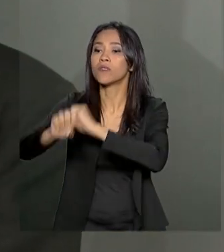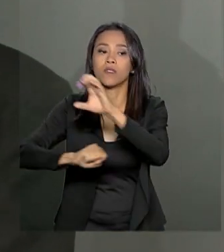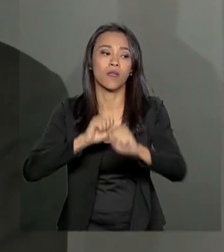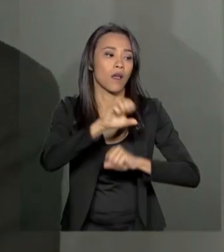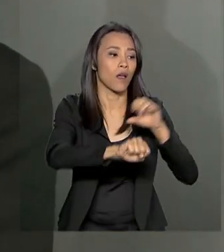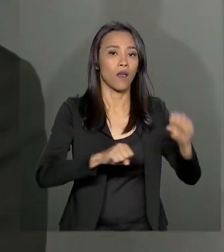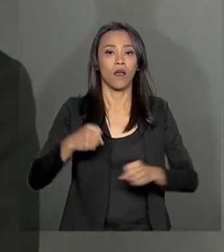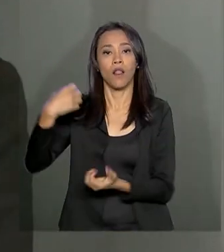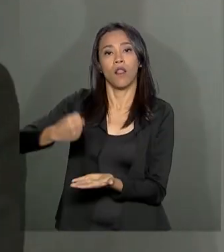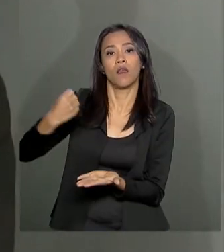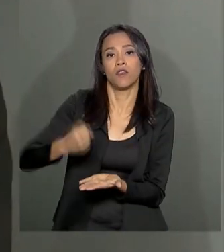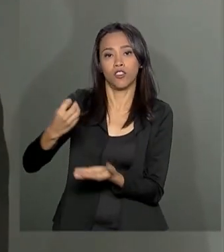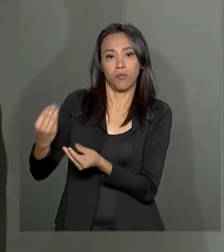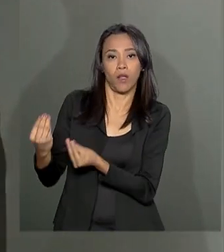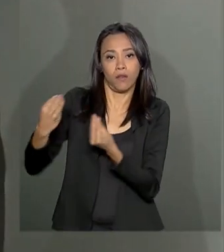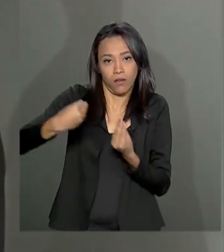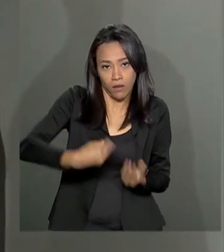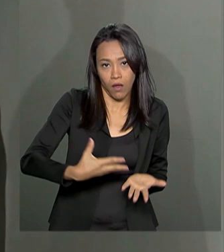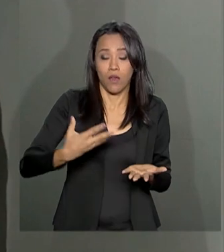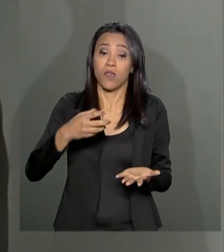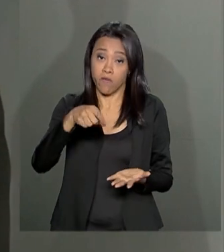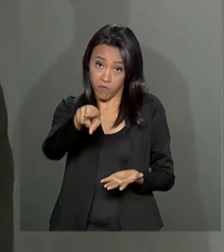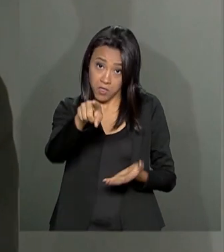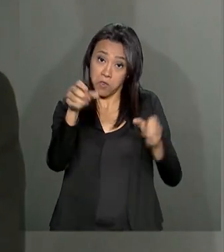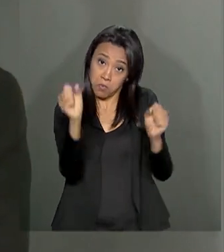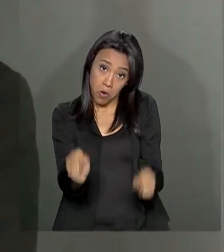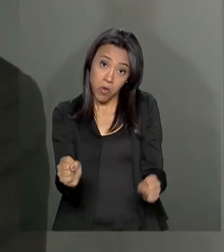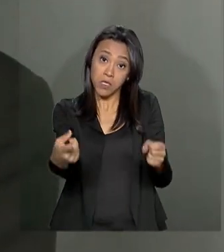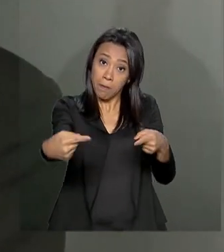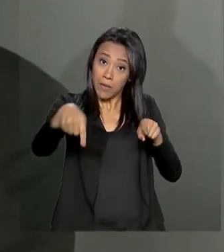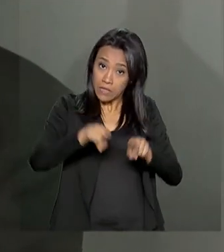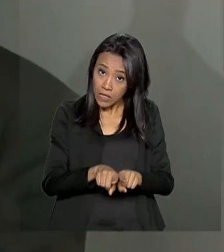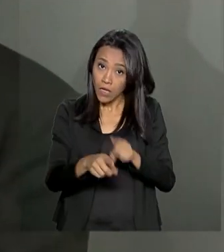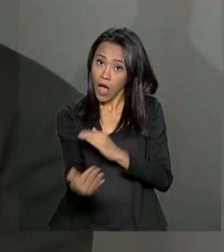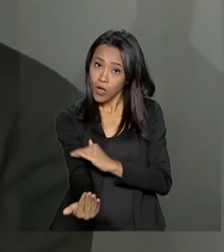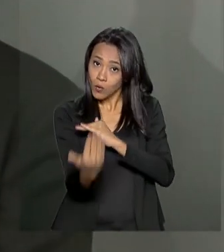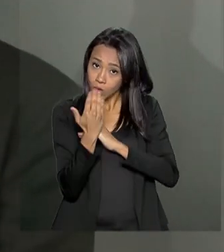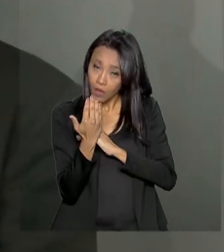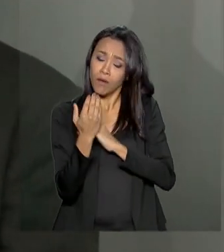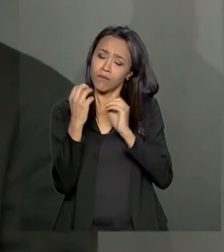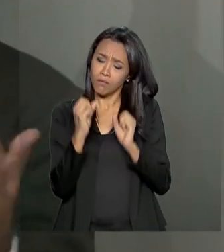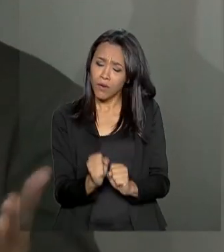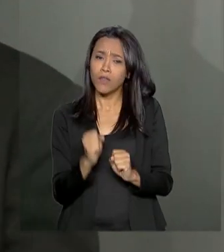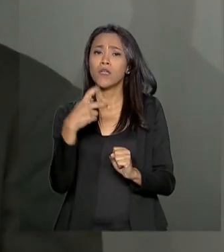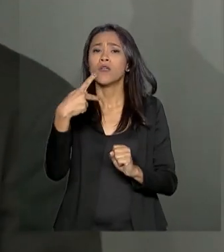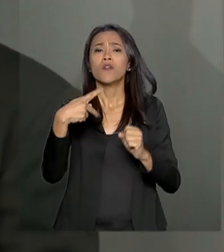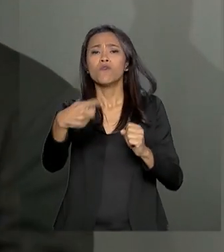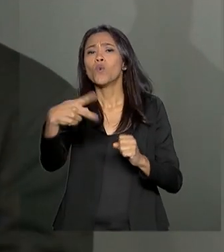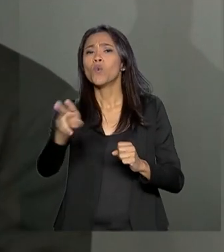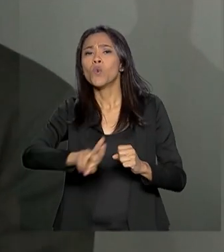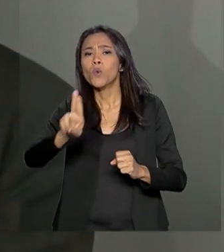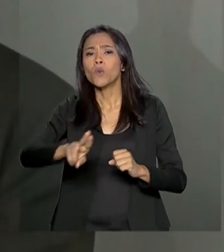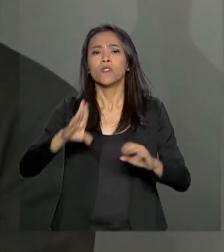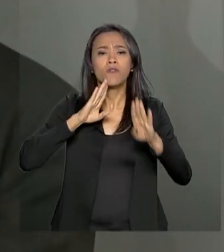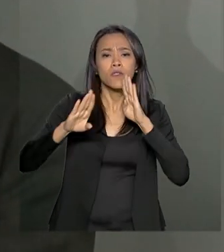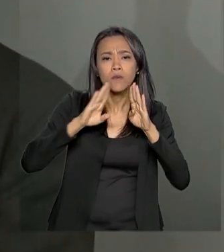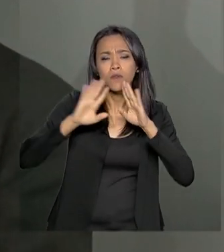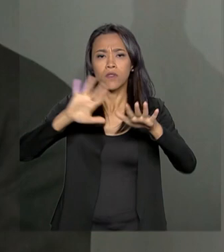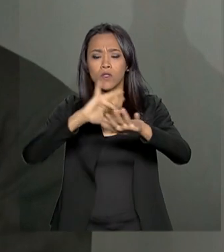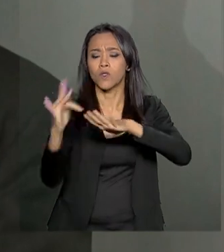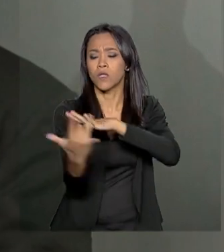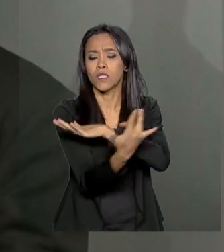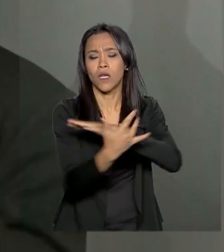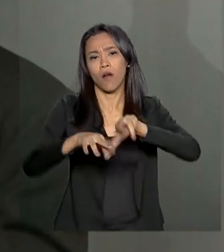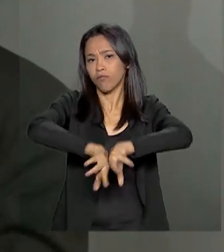Todos aqueles que querem, podem e desejam ser parceiros da vida, utilizem, utilizem sua rede social para o bem, utilizem sua rede